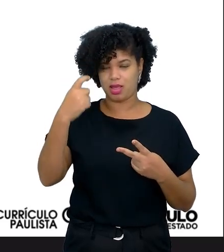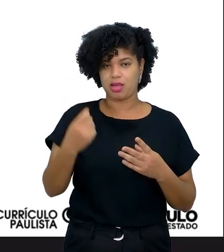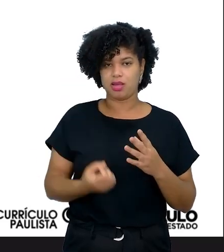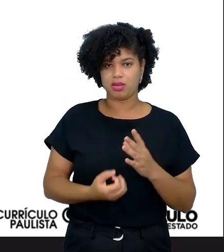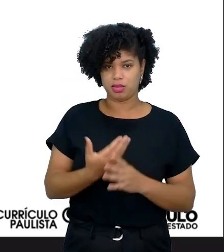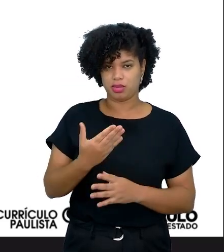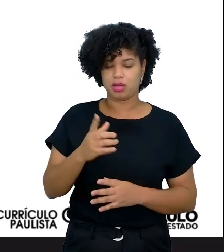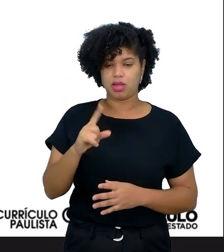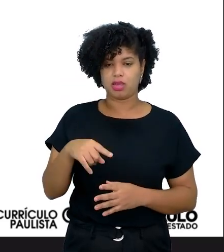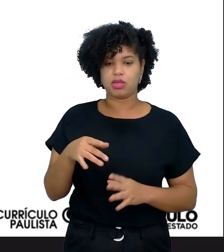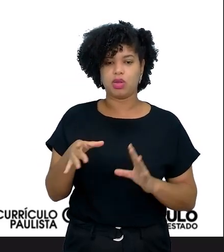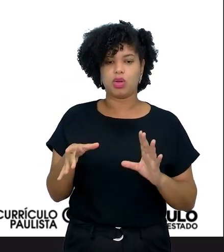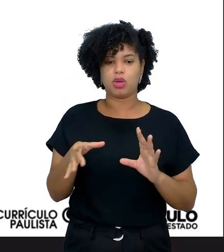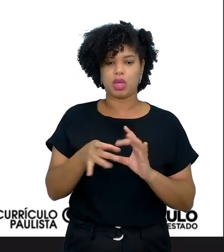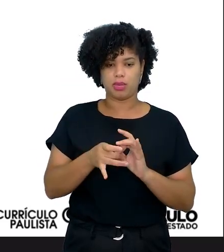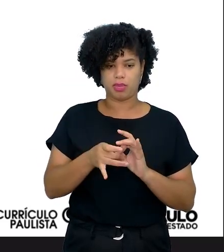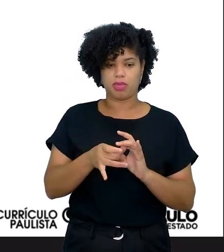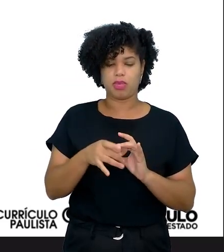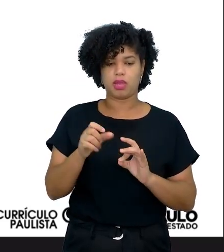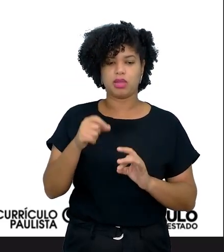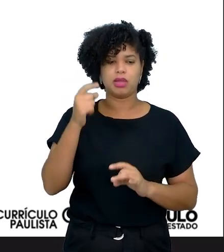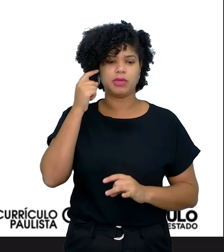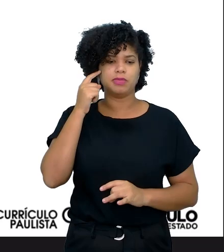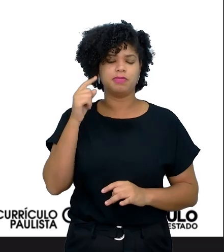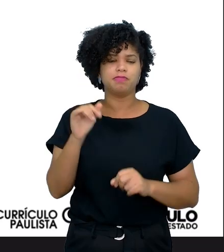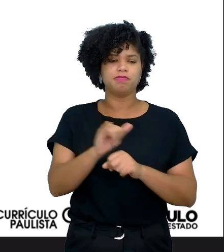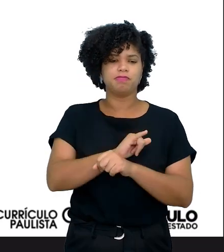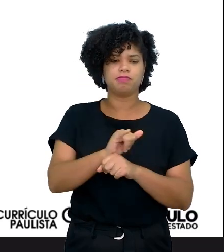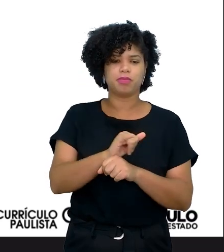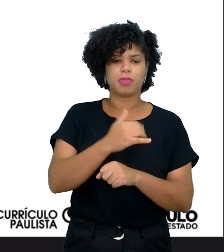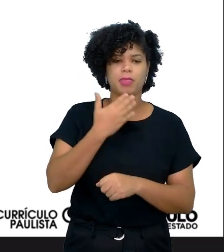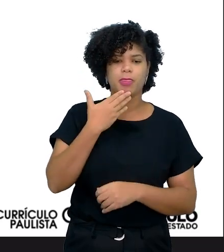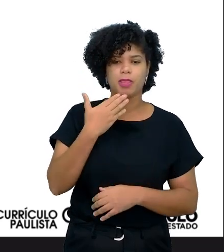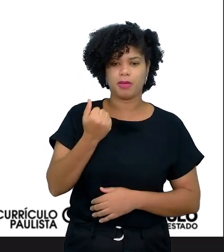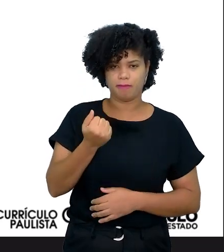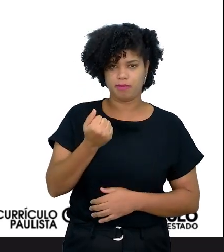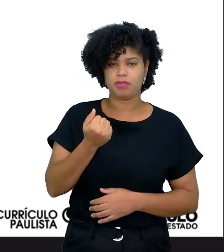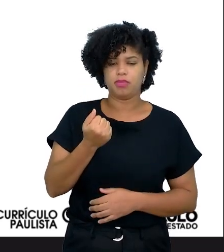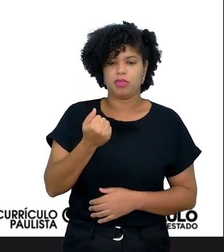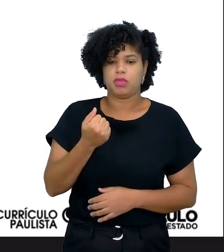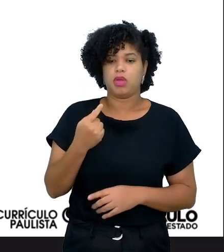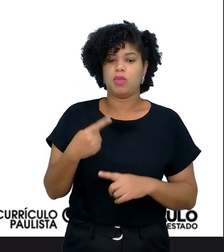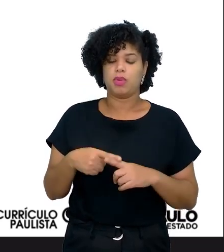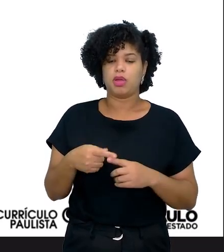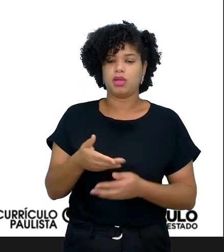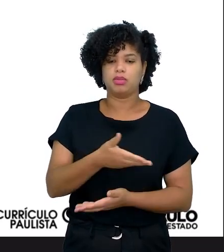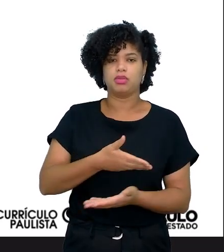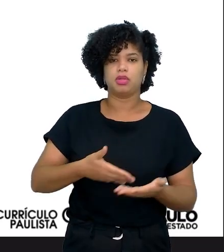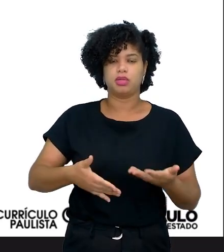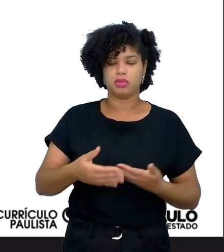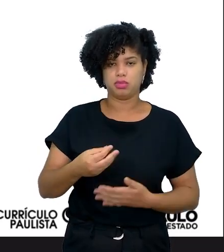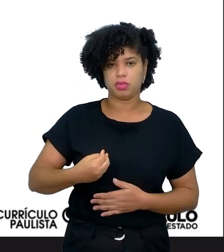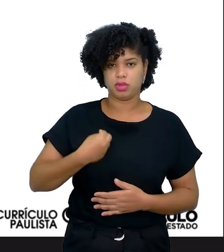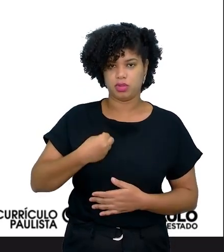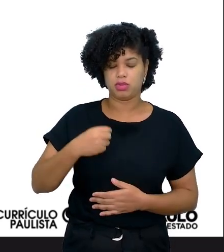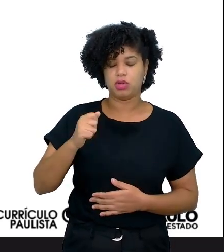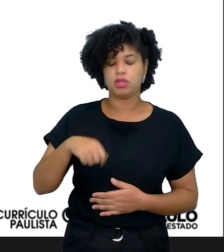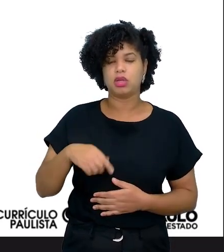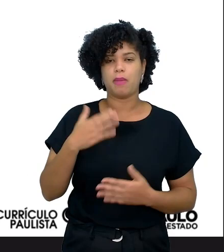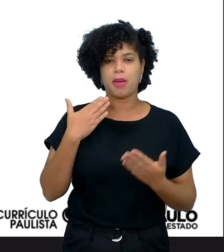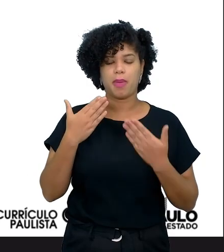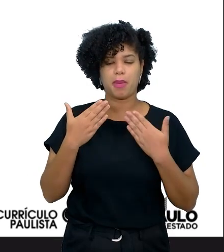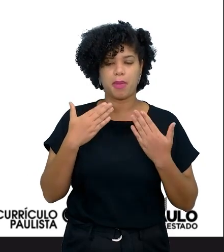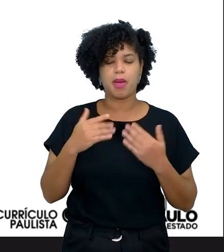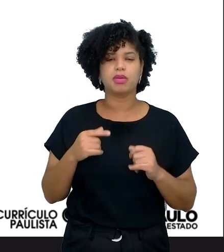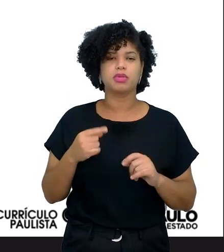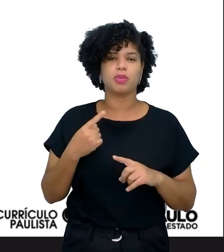ele vai implementar, ele vai pensar na melhor solução, aquele momento que há troca entre eles, os debates, né? Daquilo que foi pesquisado,